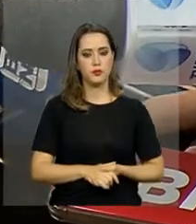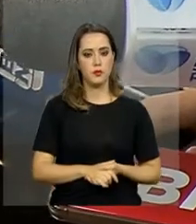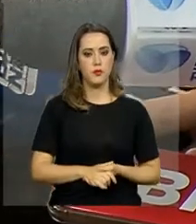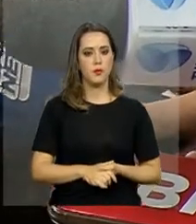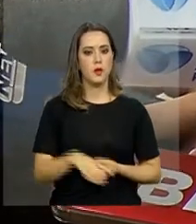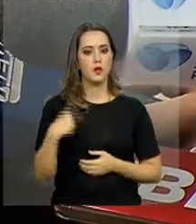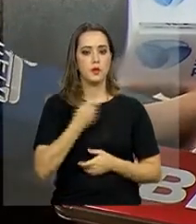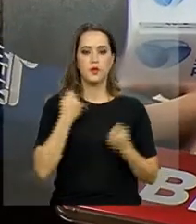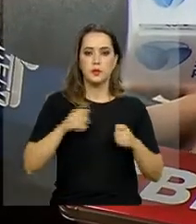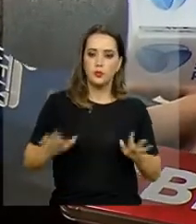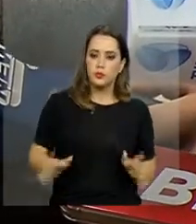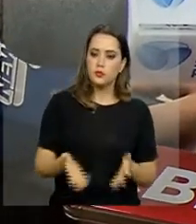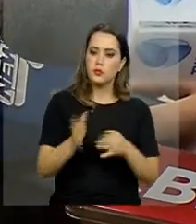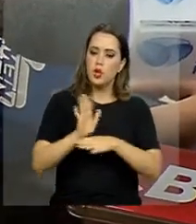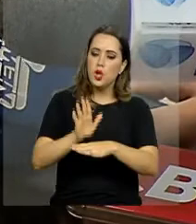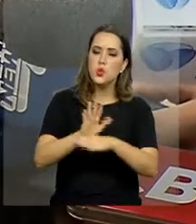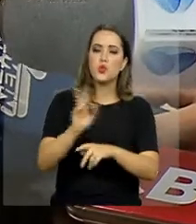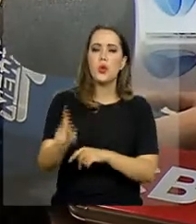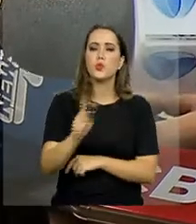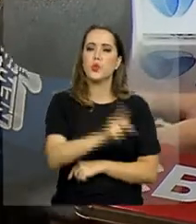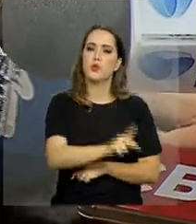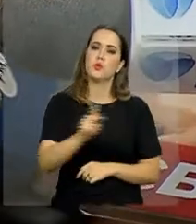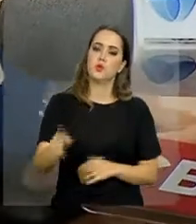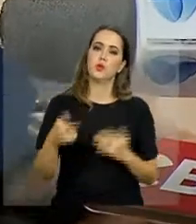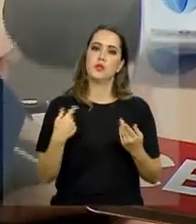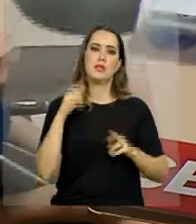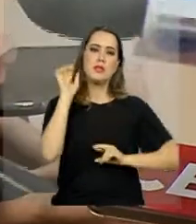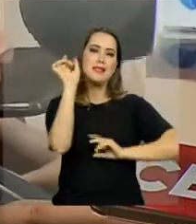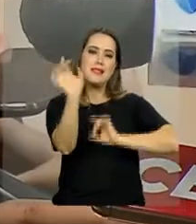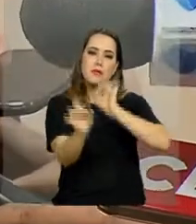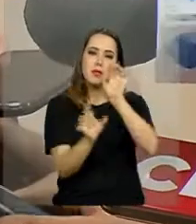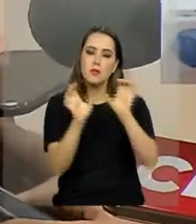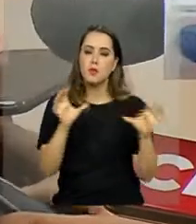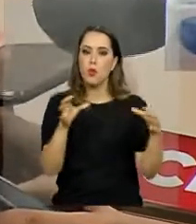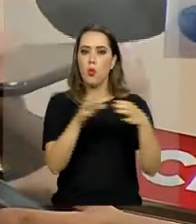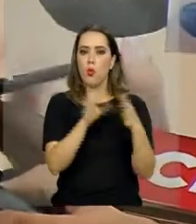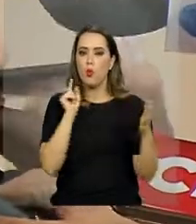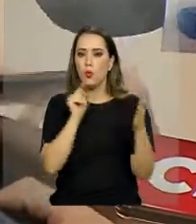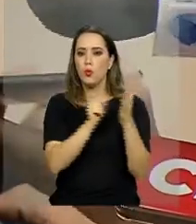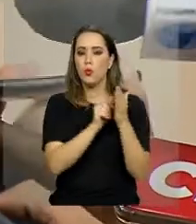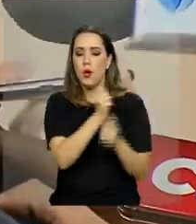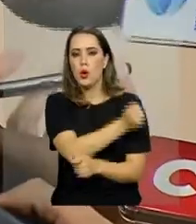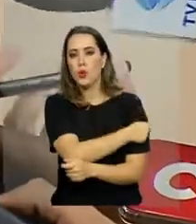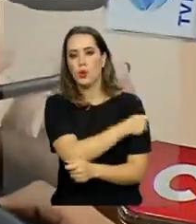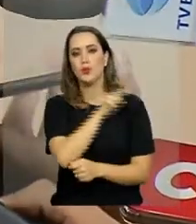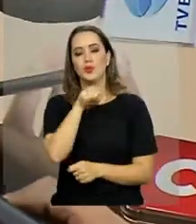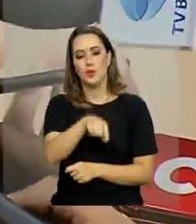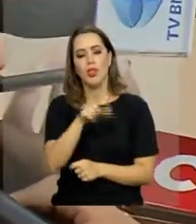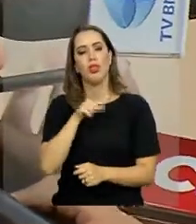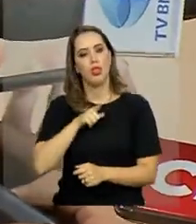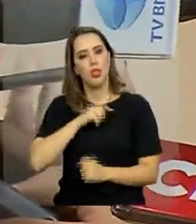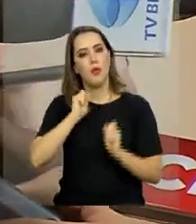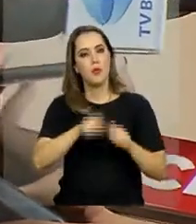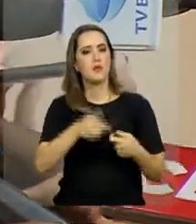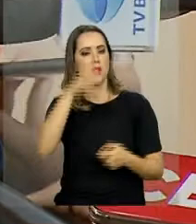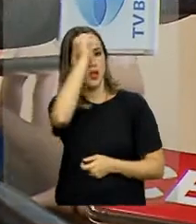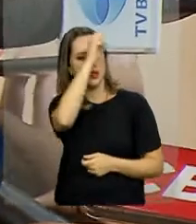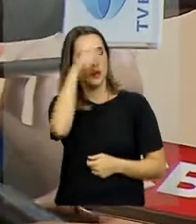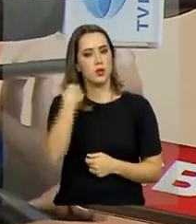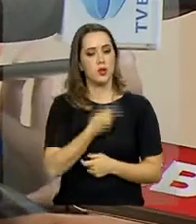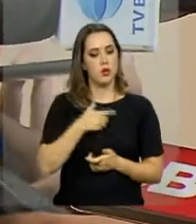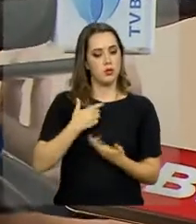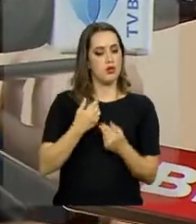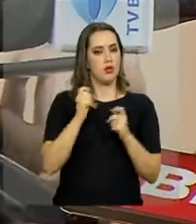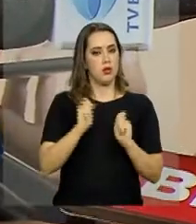precisamos apoiar mais os professores e, especialmente, colocar no centro de tudo isso o aluno, ele tem condições de aprender e nós temos